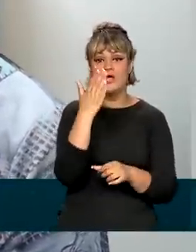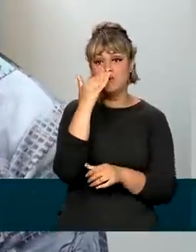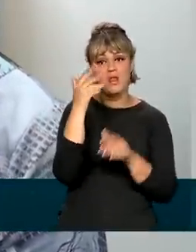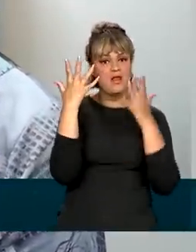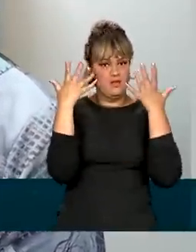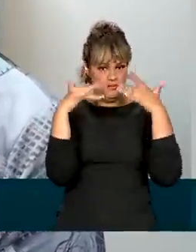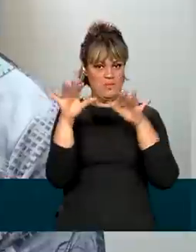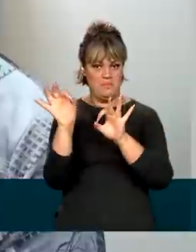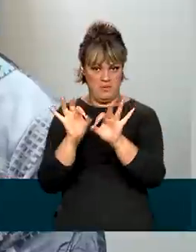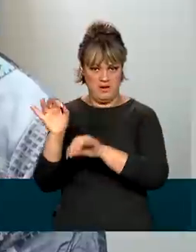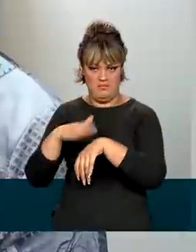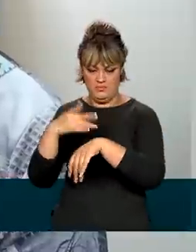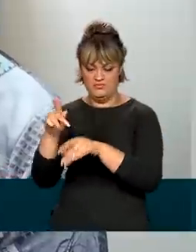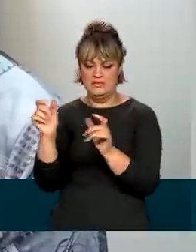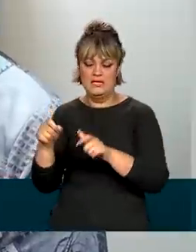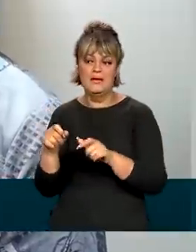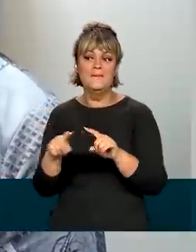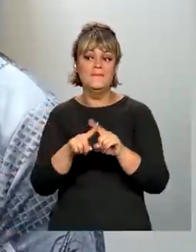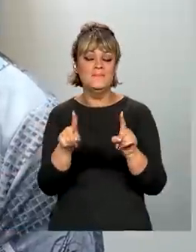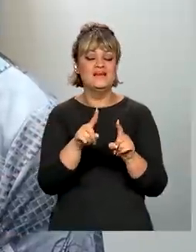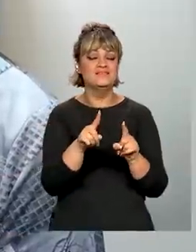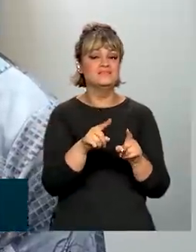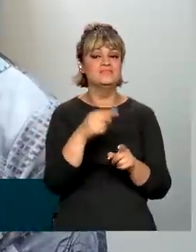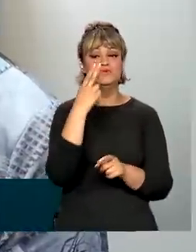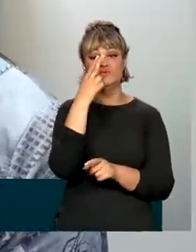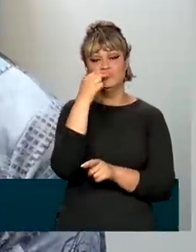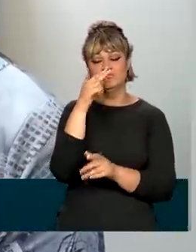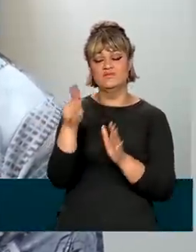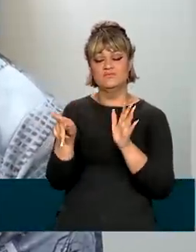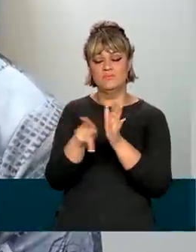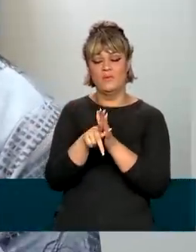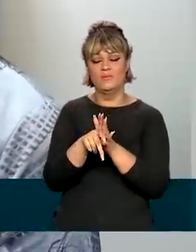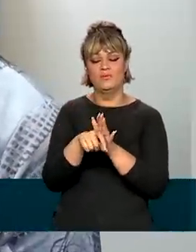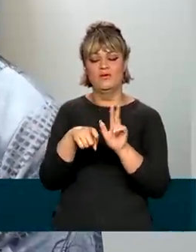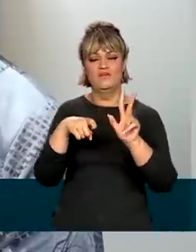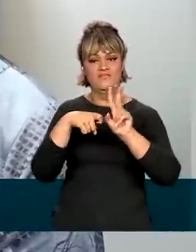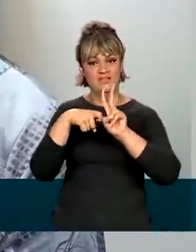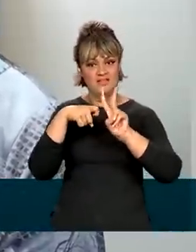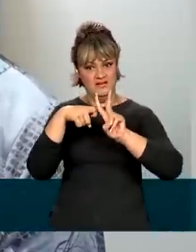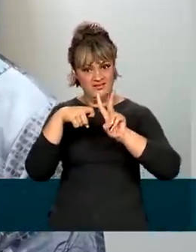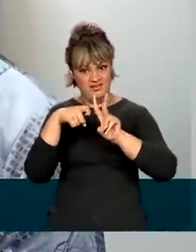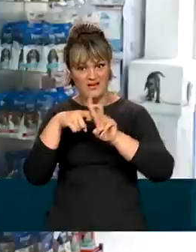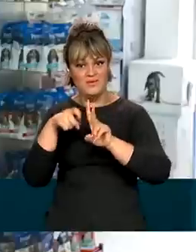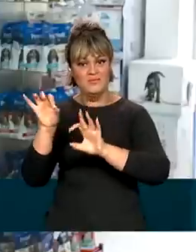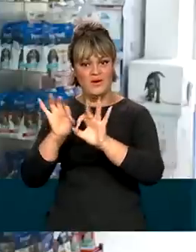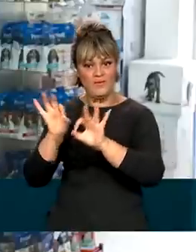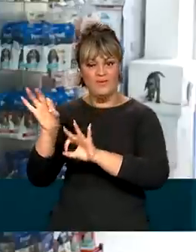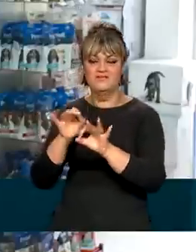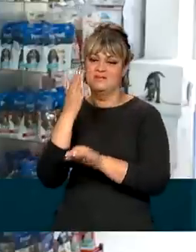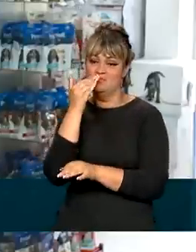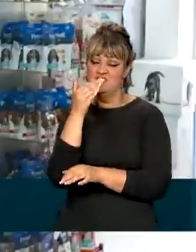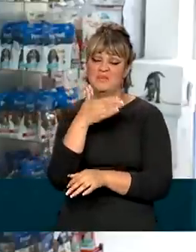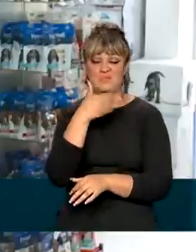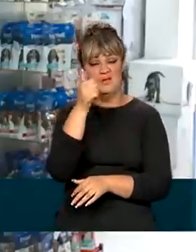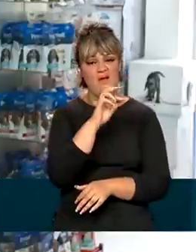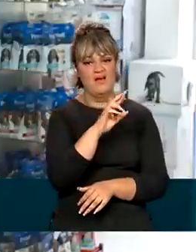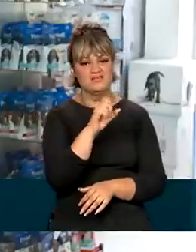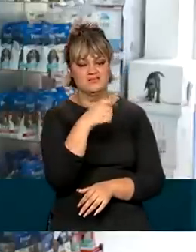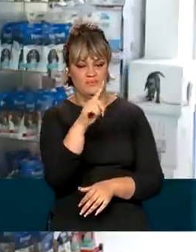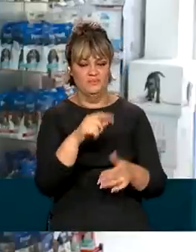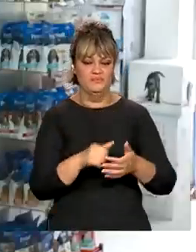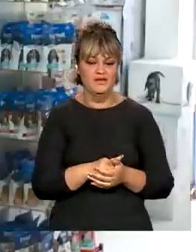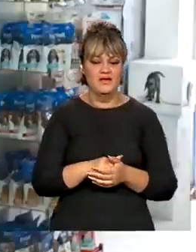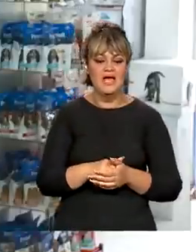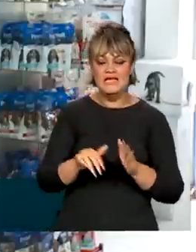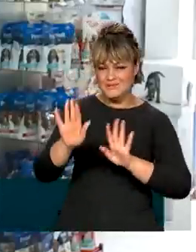natural, porém há necessidade de um nutricionista veterinário fazer o equilíbrio correto dessa alimentação. E o cuidado com a alimentação dos